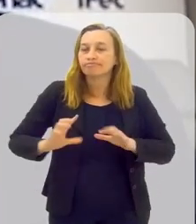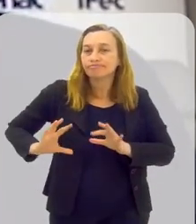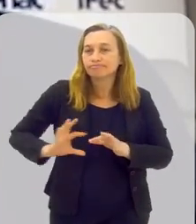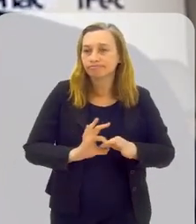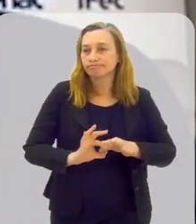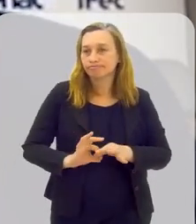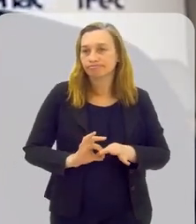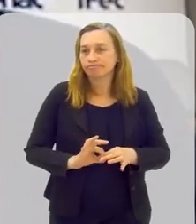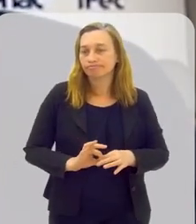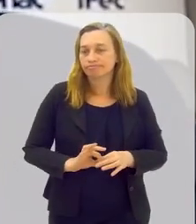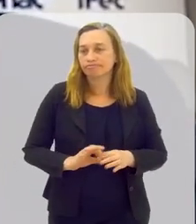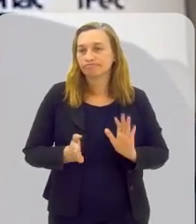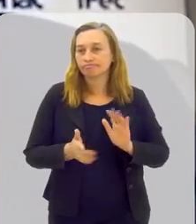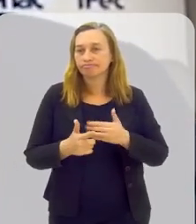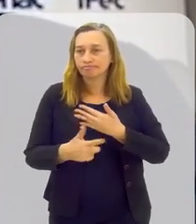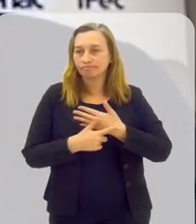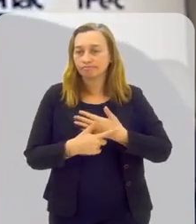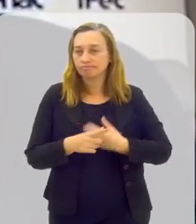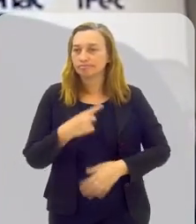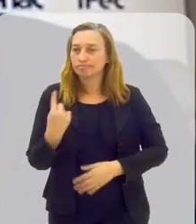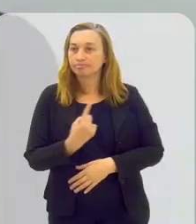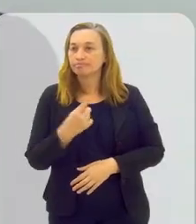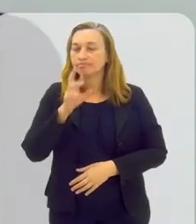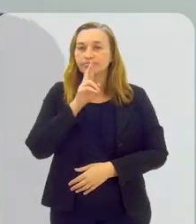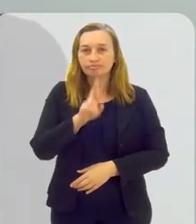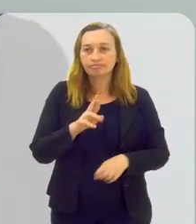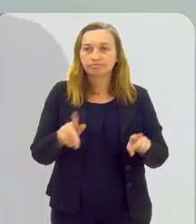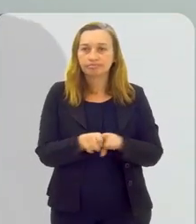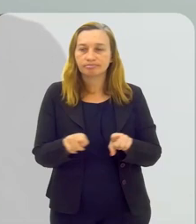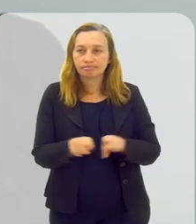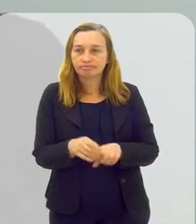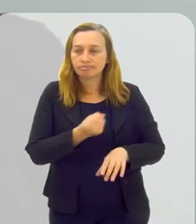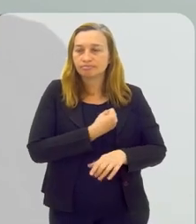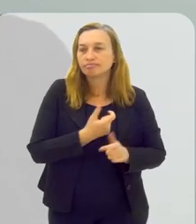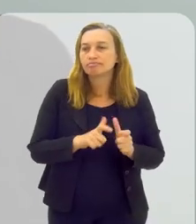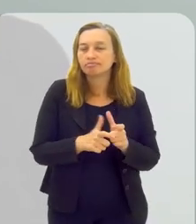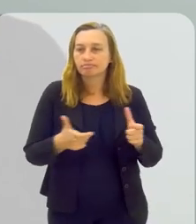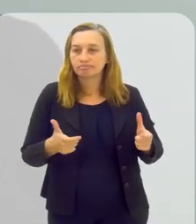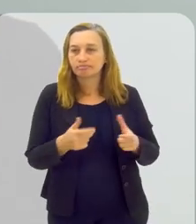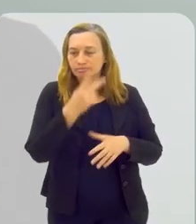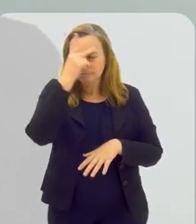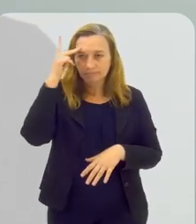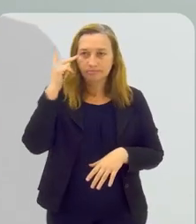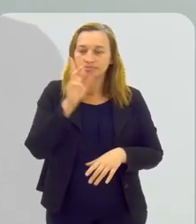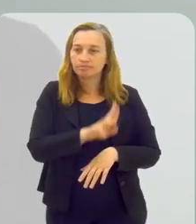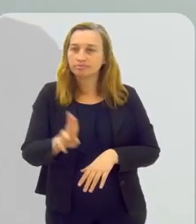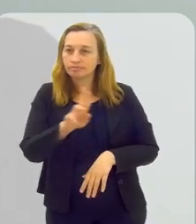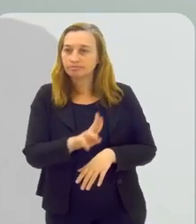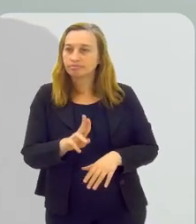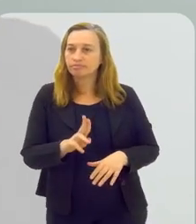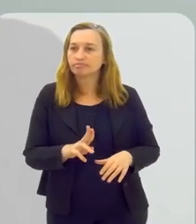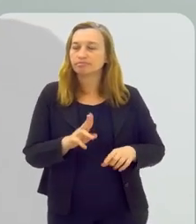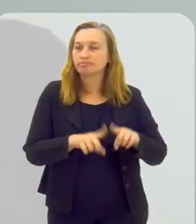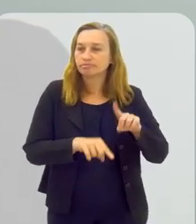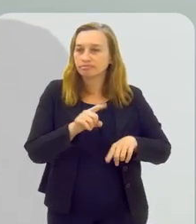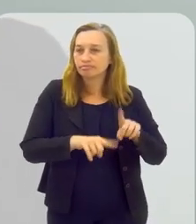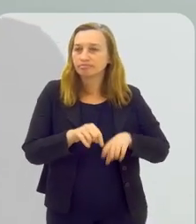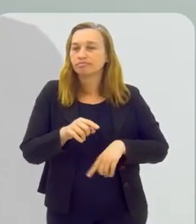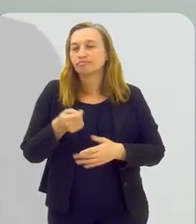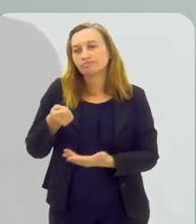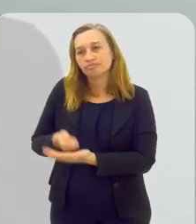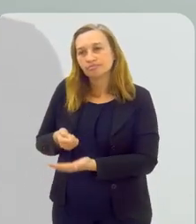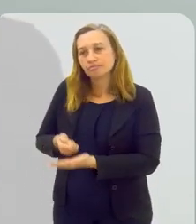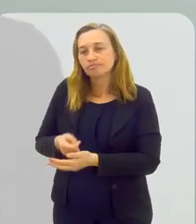e engajar. E esse é o papel do comércio. E responder também a uma demanda que é do consumidor, Vinícius. Hoje a gente tem uma